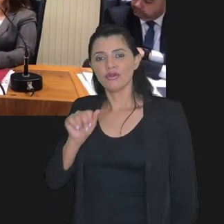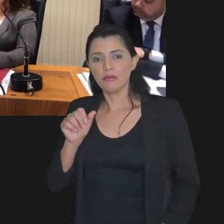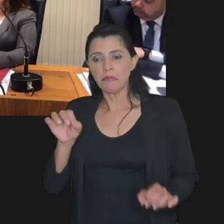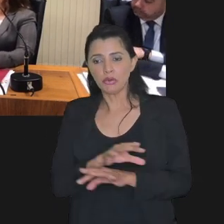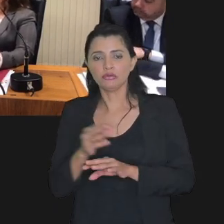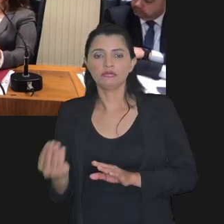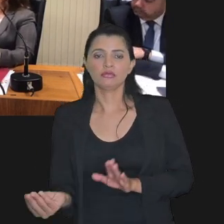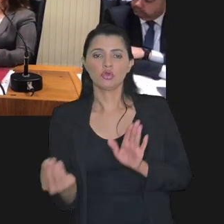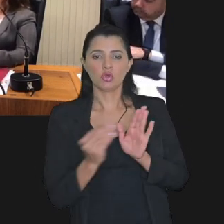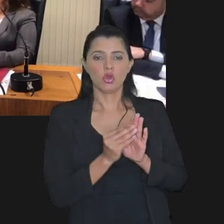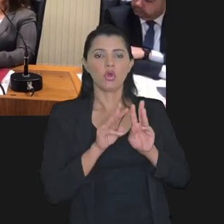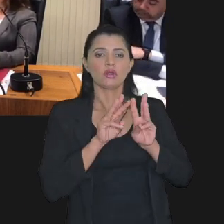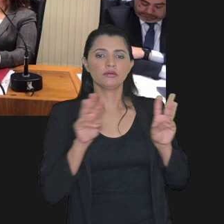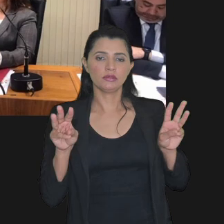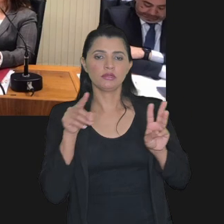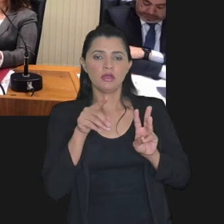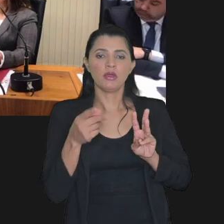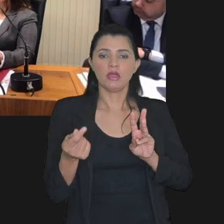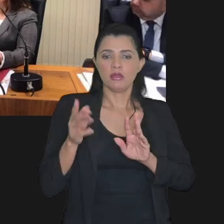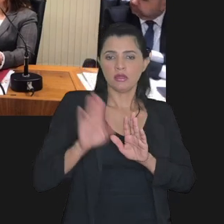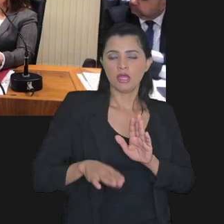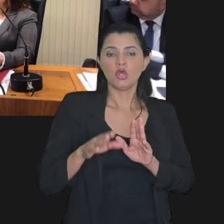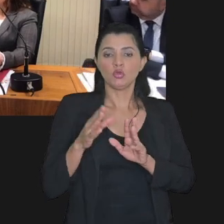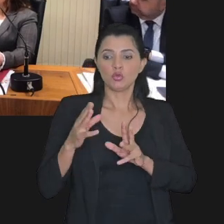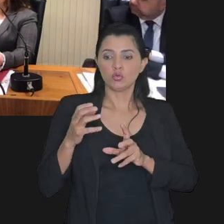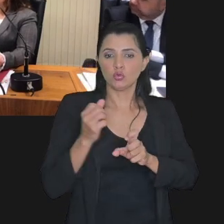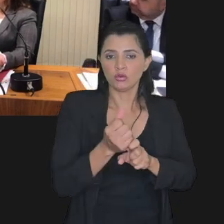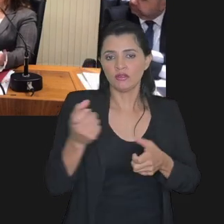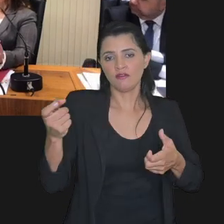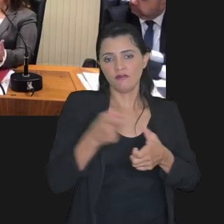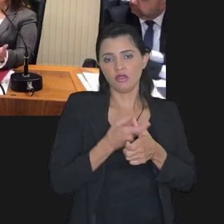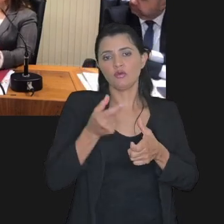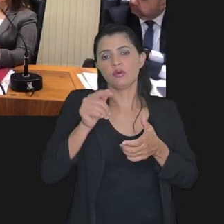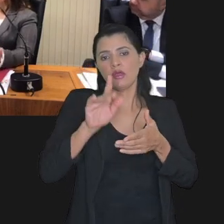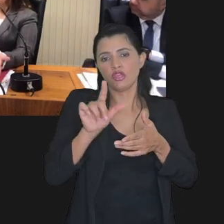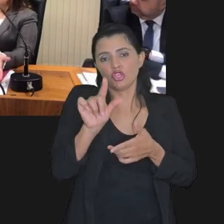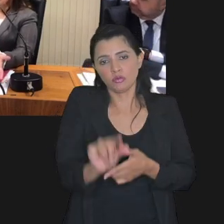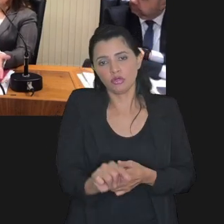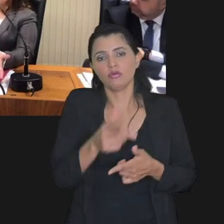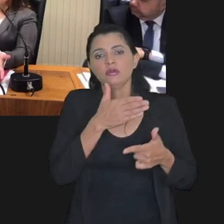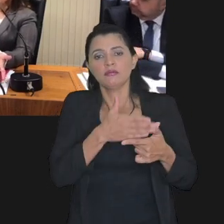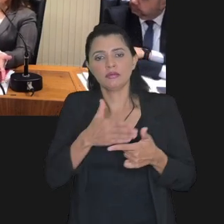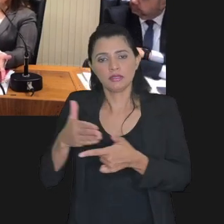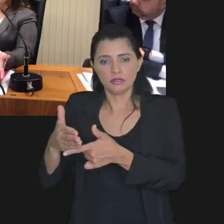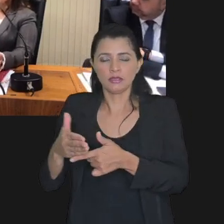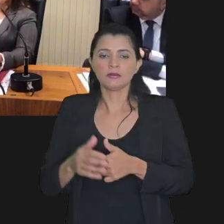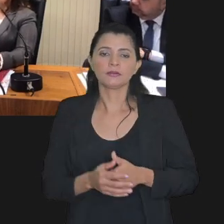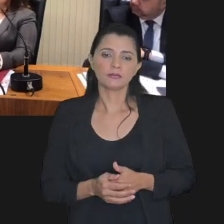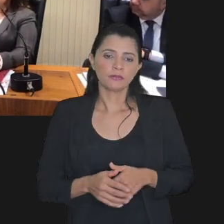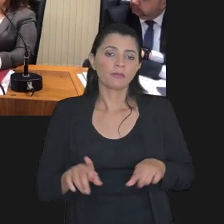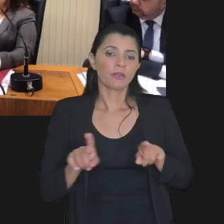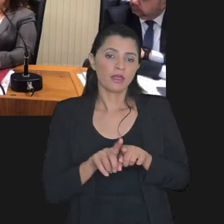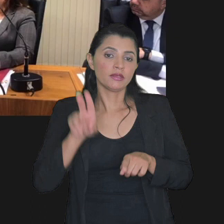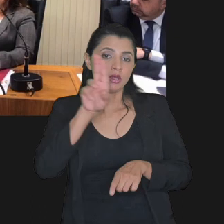sistema CISPAR e já bate do montante total devido e já reduz o valor das parcelas então esse é o uso do precatório